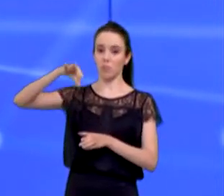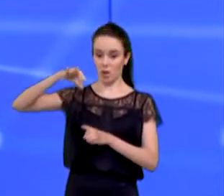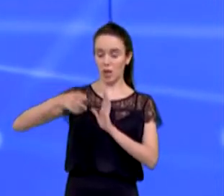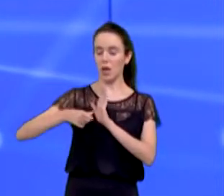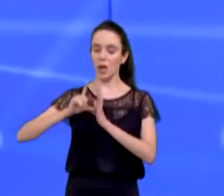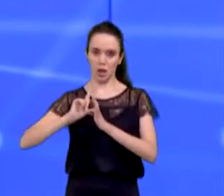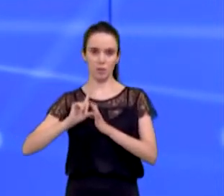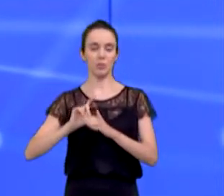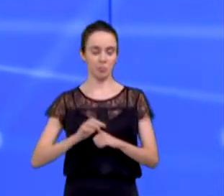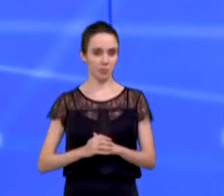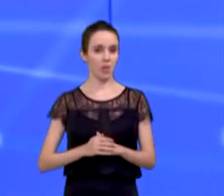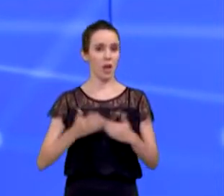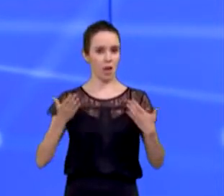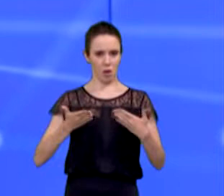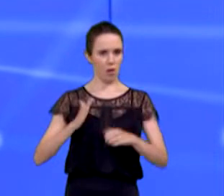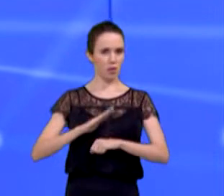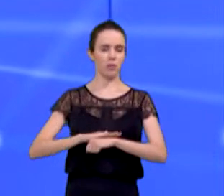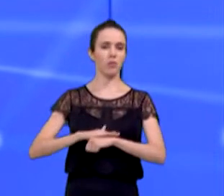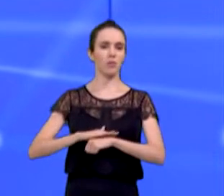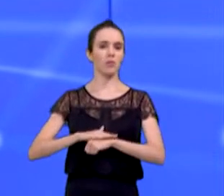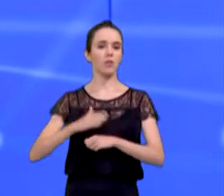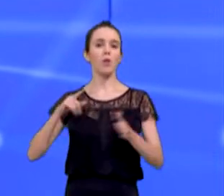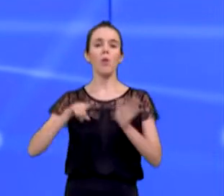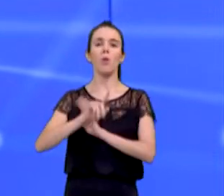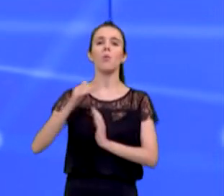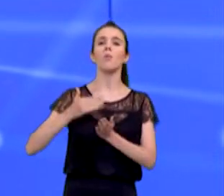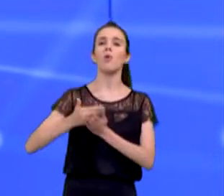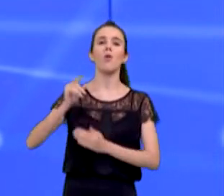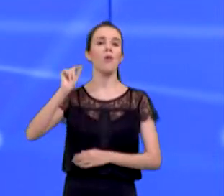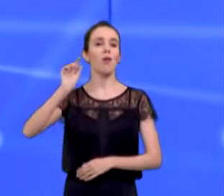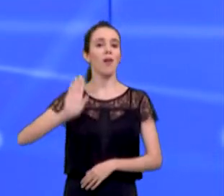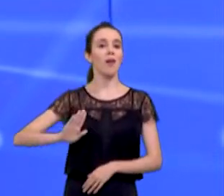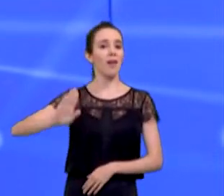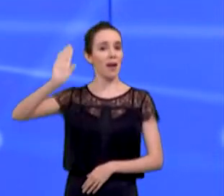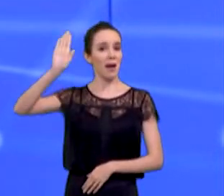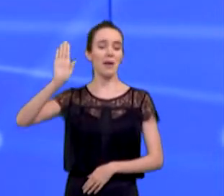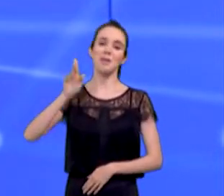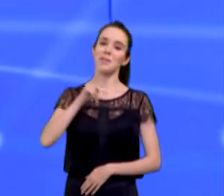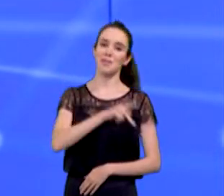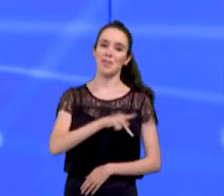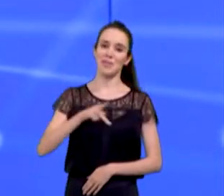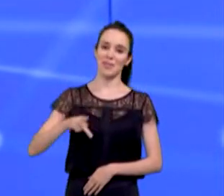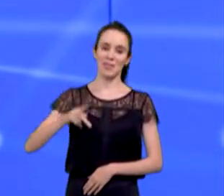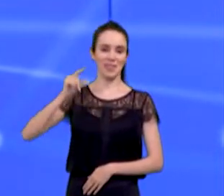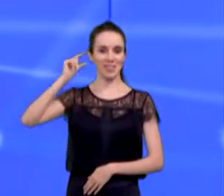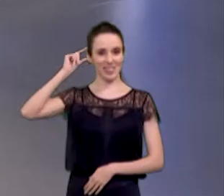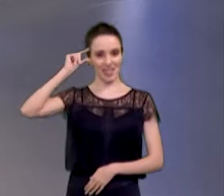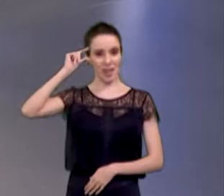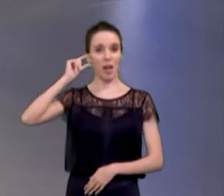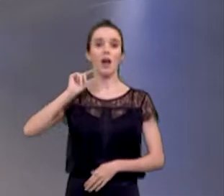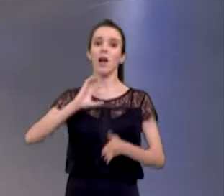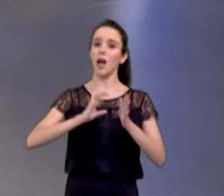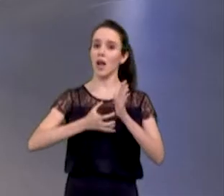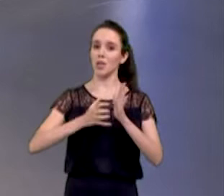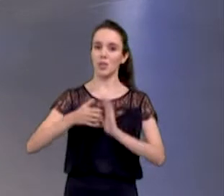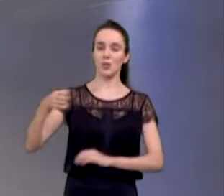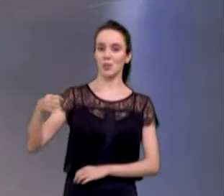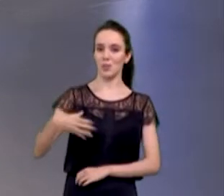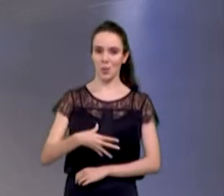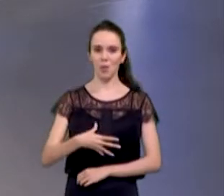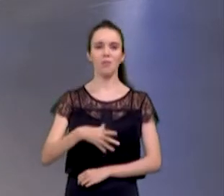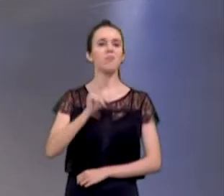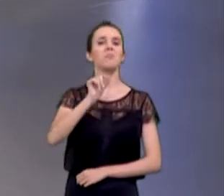anteriormente. Neste bloco, quem começa perguntando é o candidato professor Agliberto do Novo. Para quem é a pergunta, candidato? Felício.